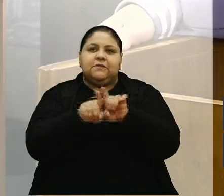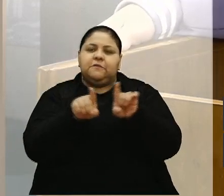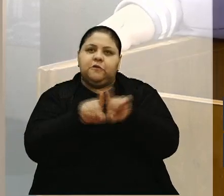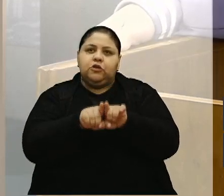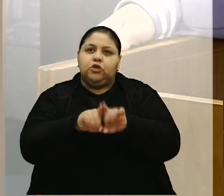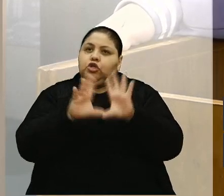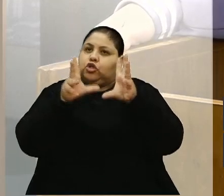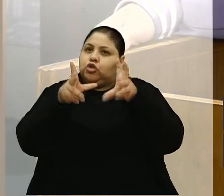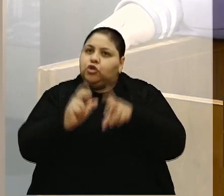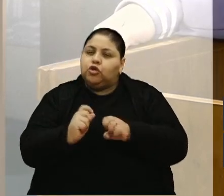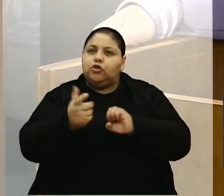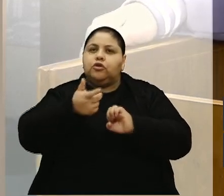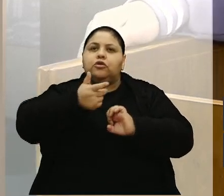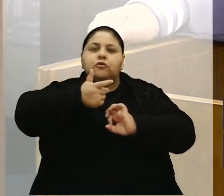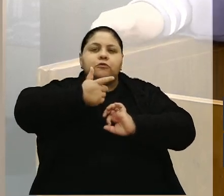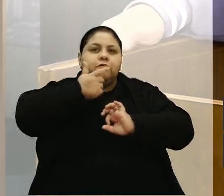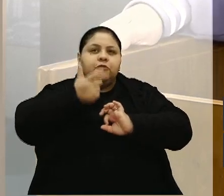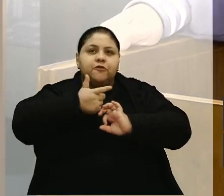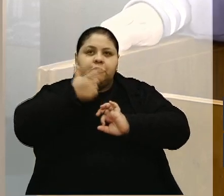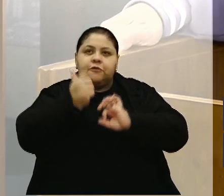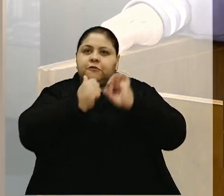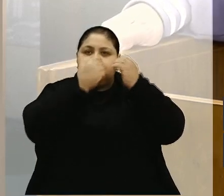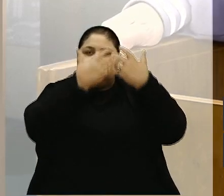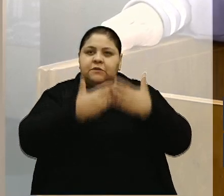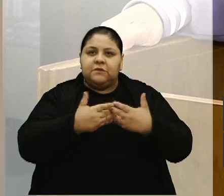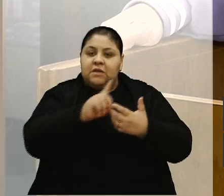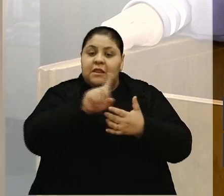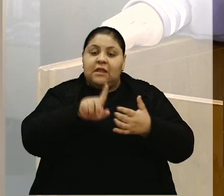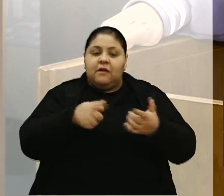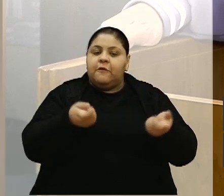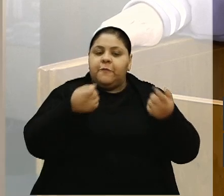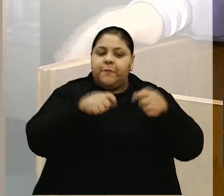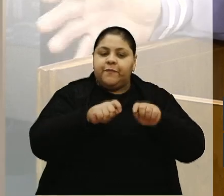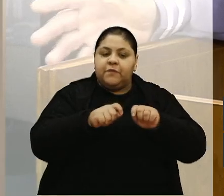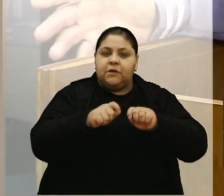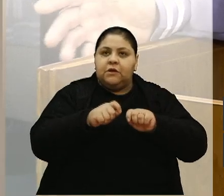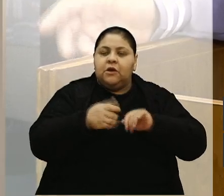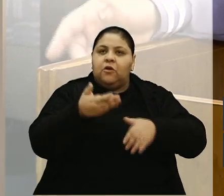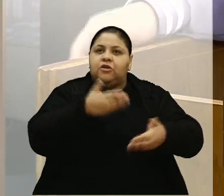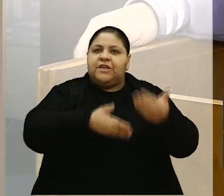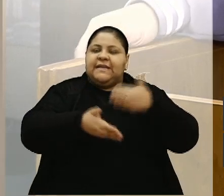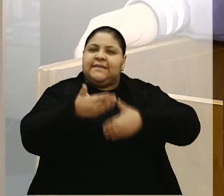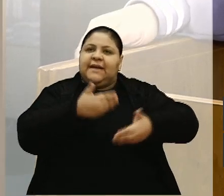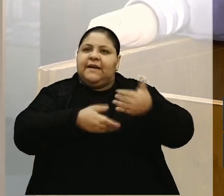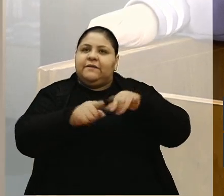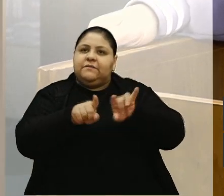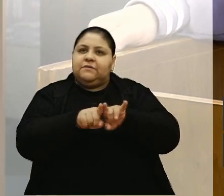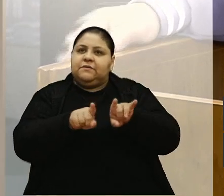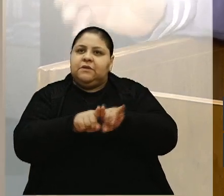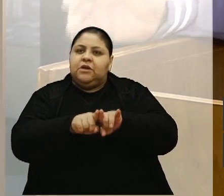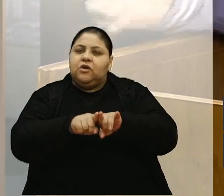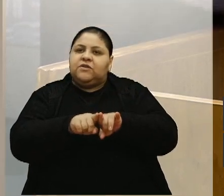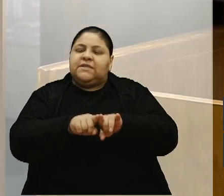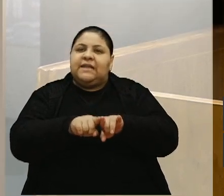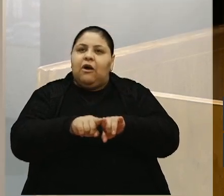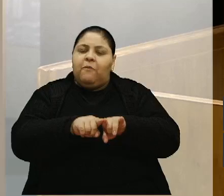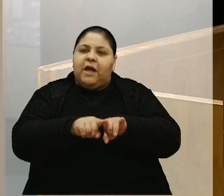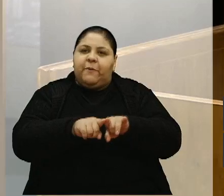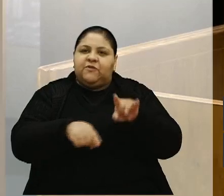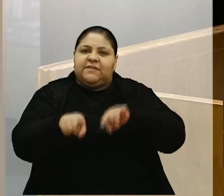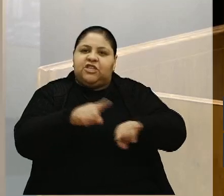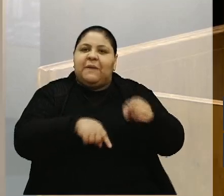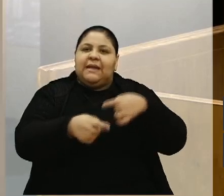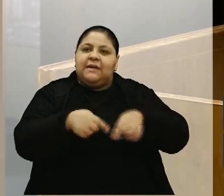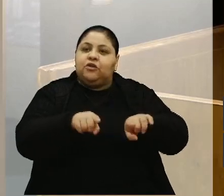citado, e ainda não é necessário para poder atender. me coloco de novo, quando nós vamos